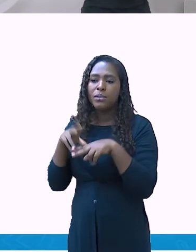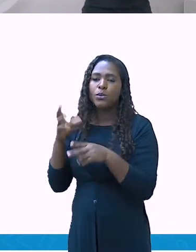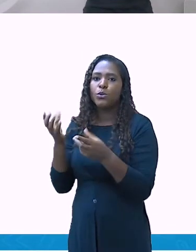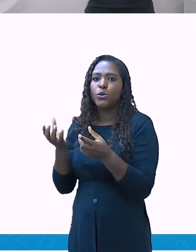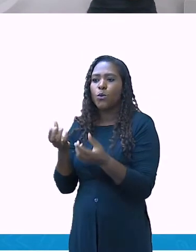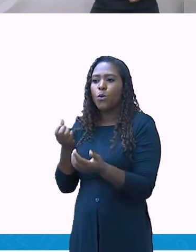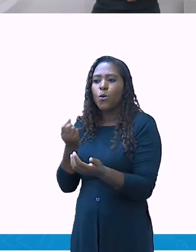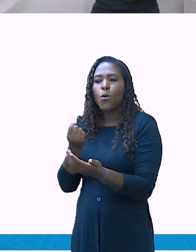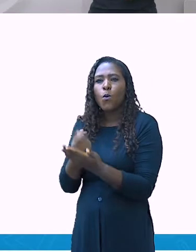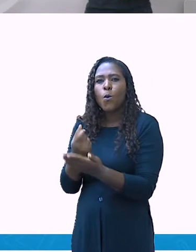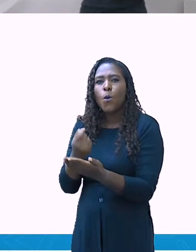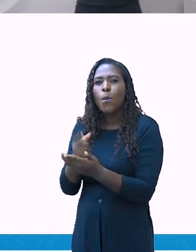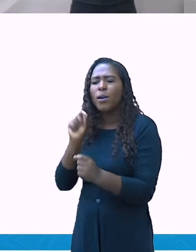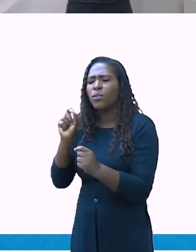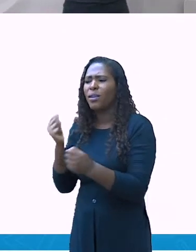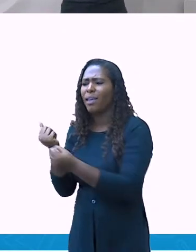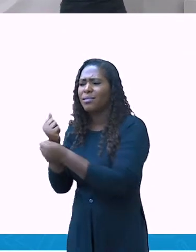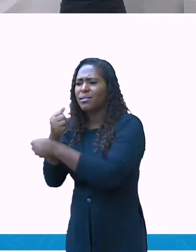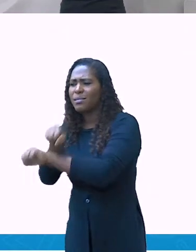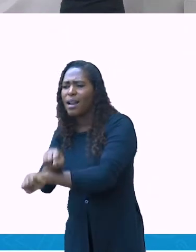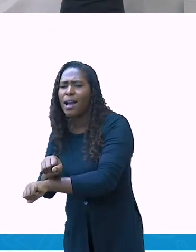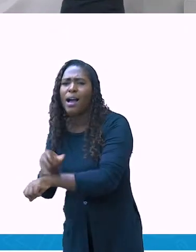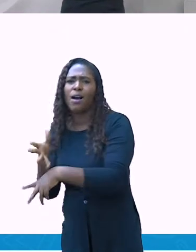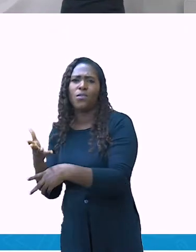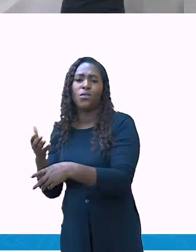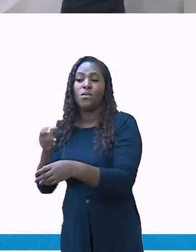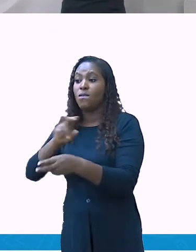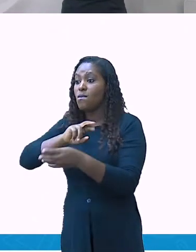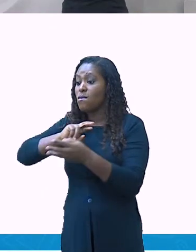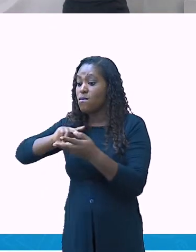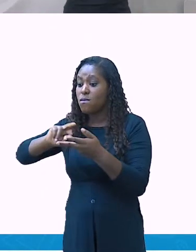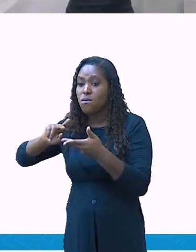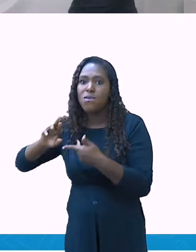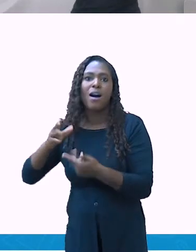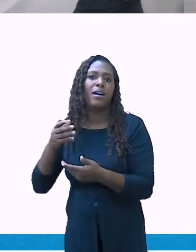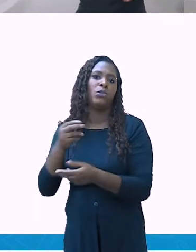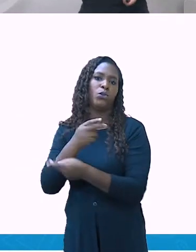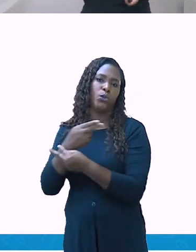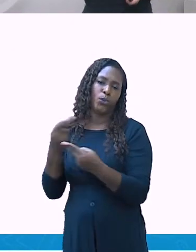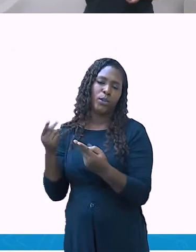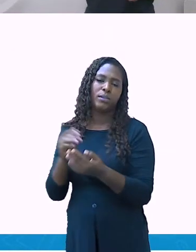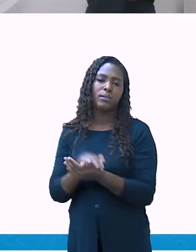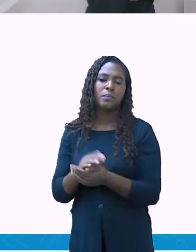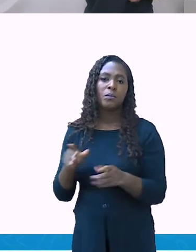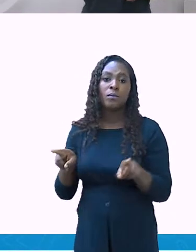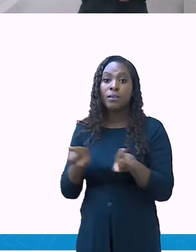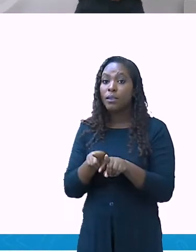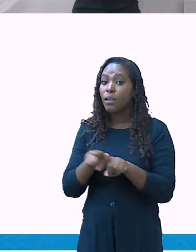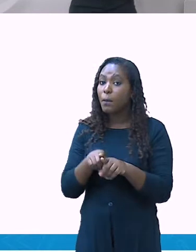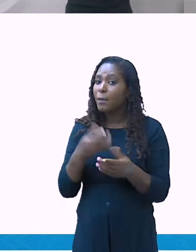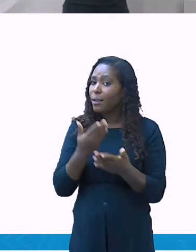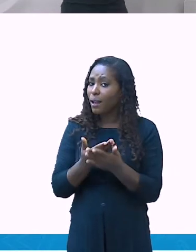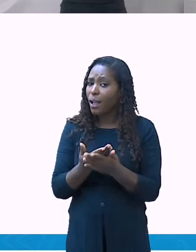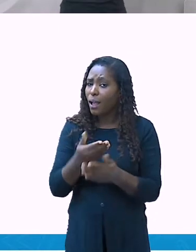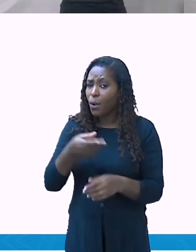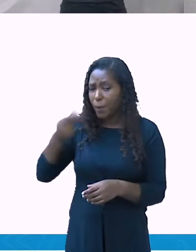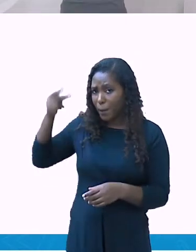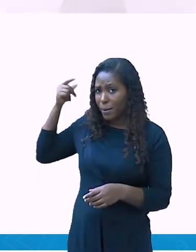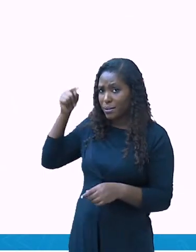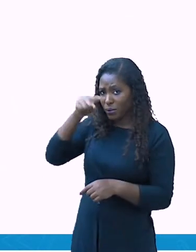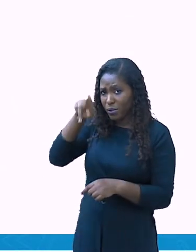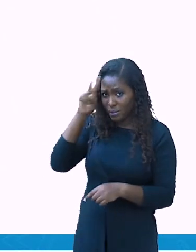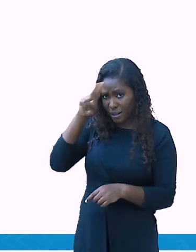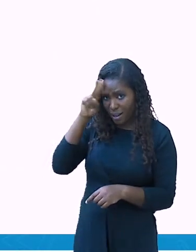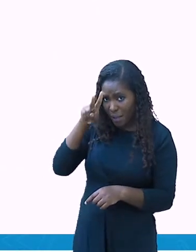Não podendo deixar de lado o que vimos na aula passada, que são as práticas mercantilistas. Essas